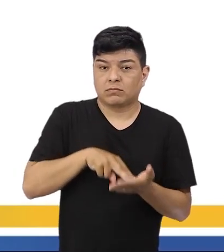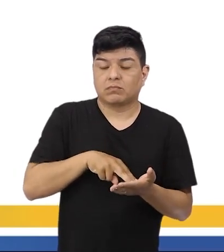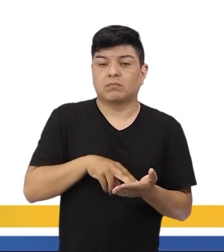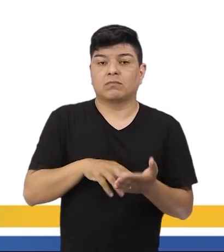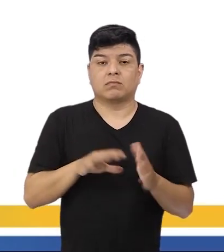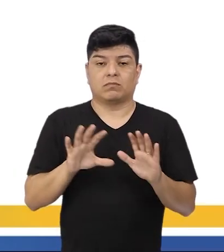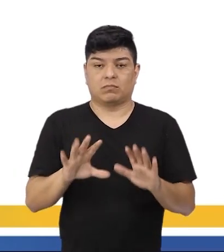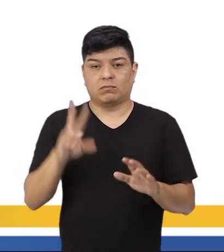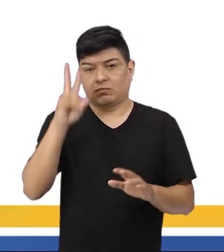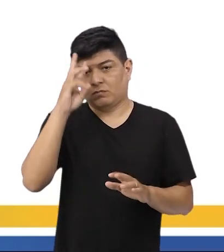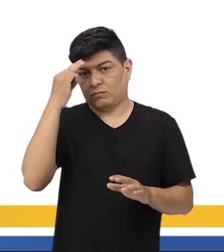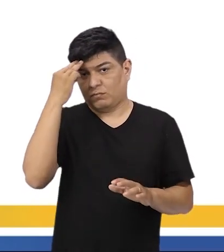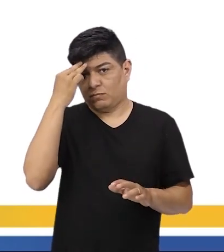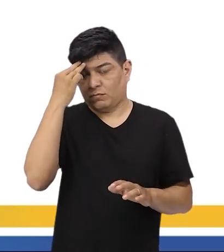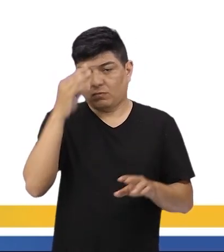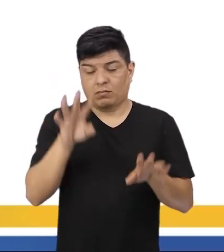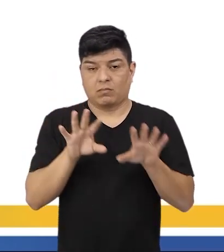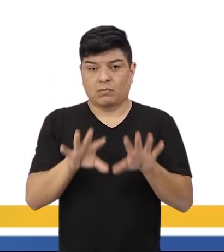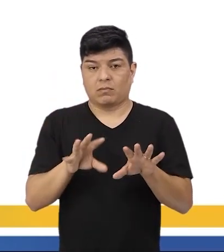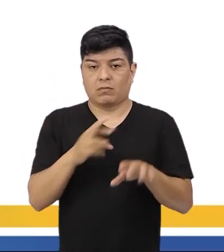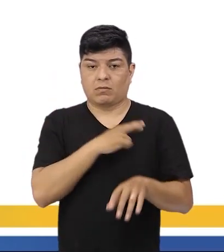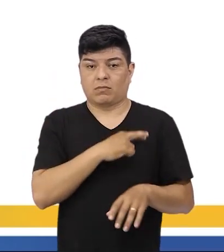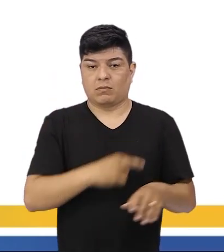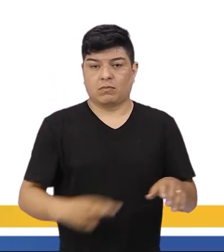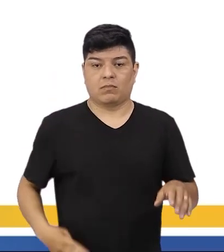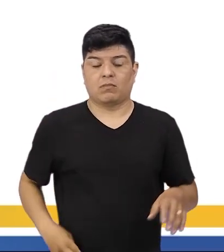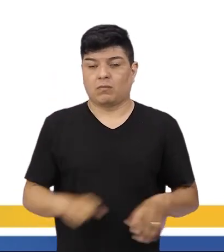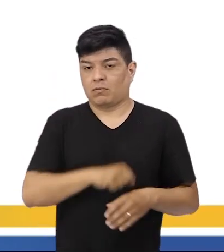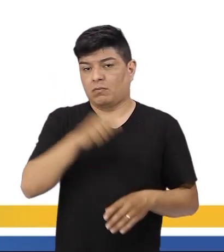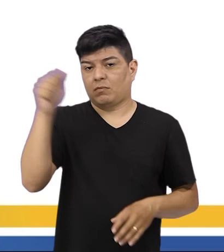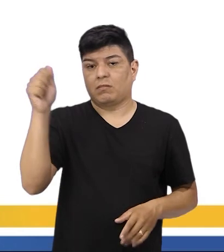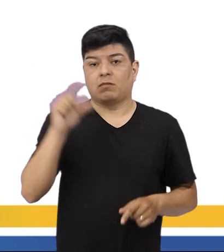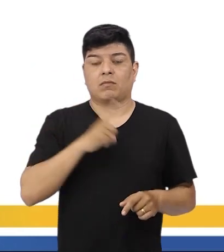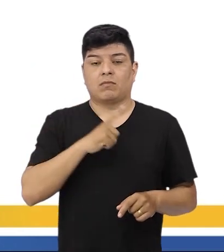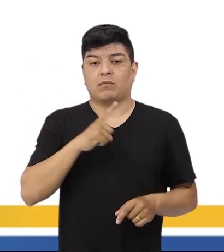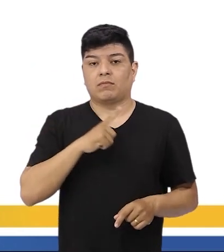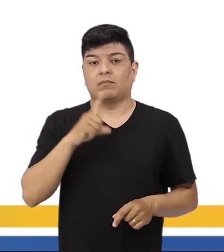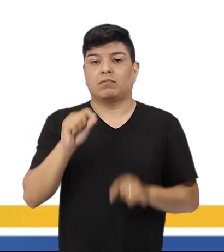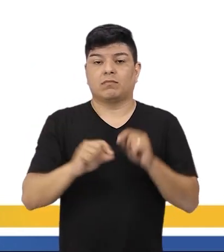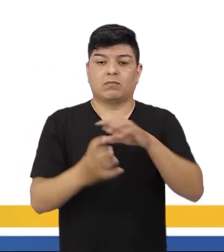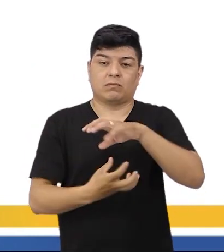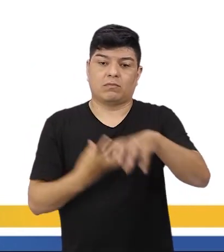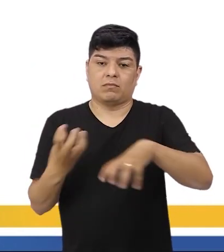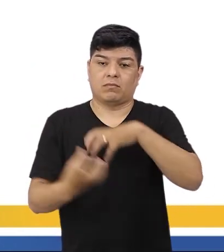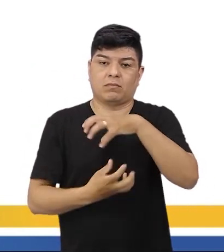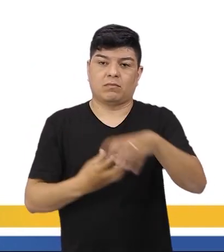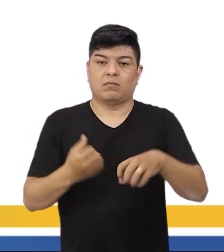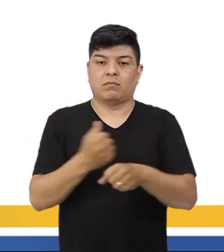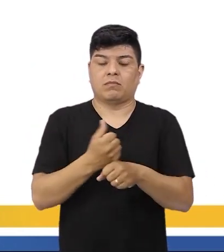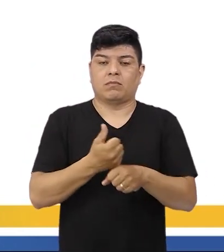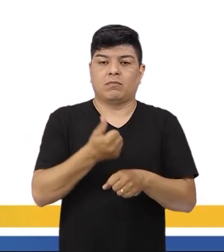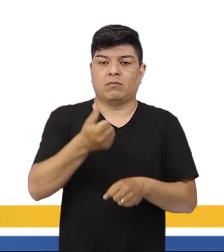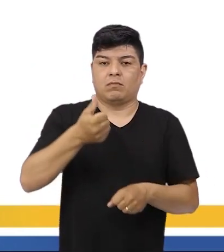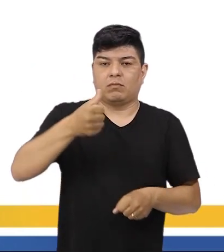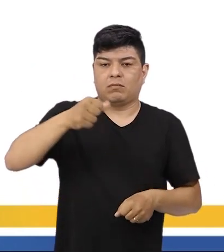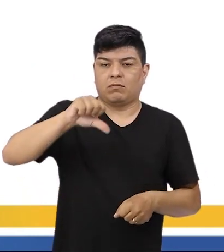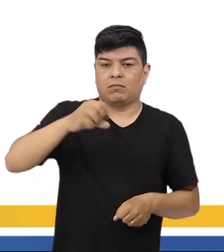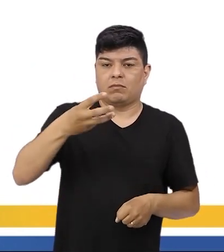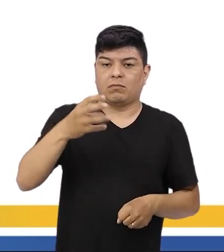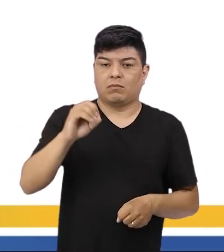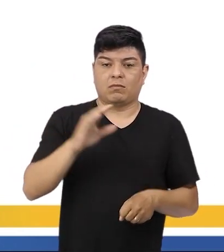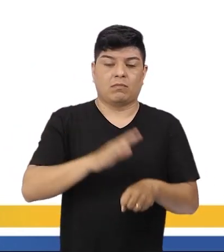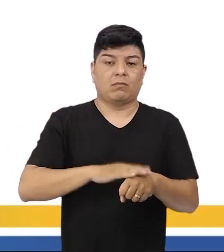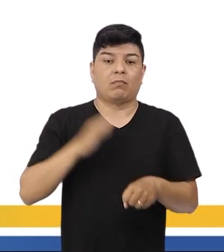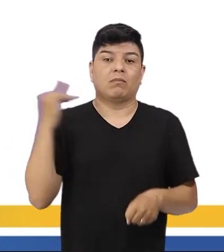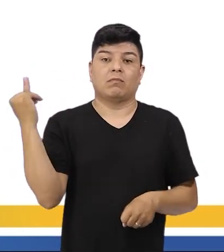determinada memória sobre a proclamação da República no Brasil teve, na Revolução de 1930, um dos seus momentos mais